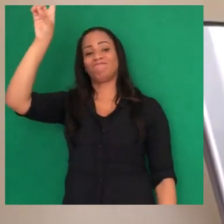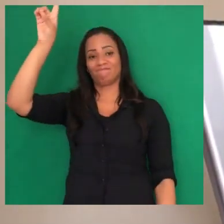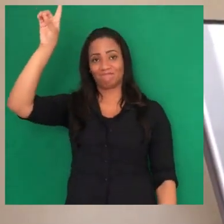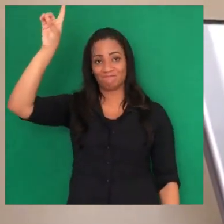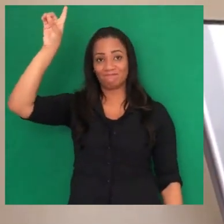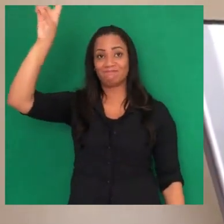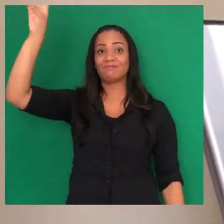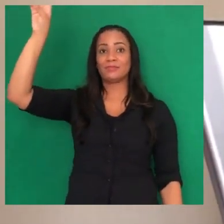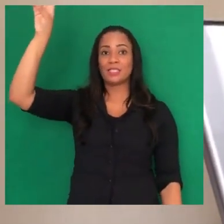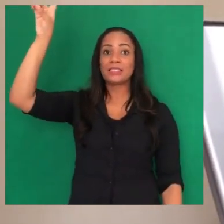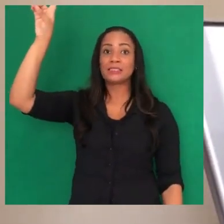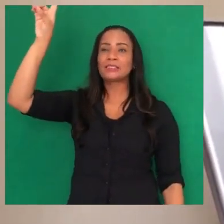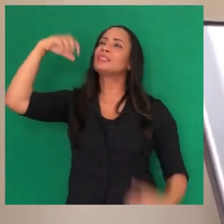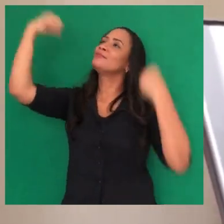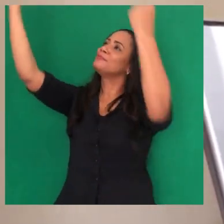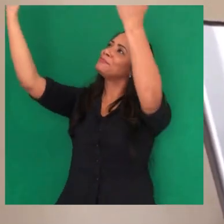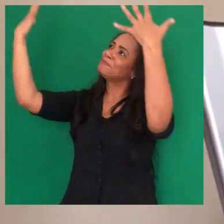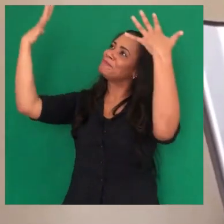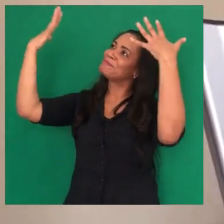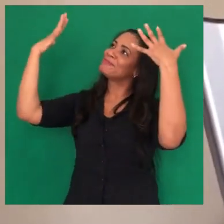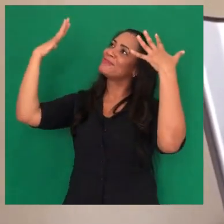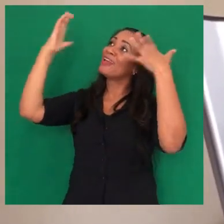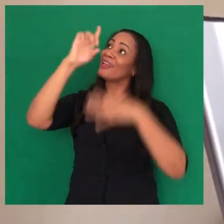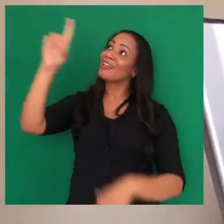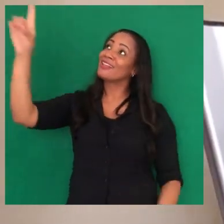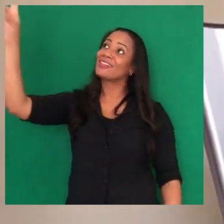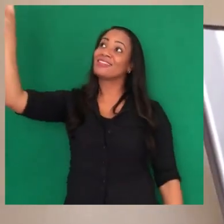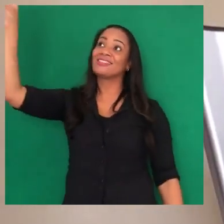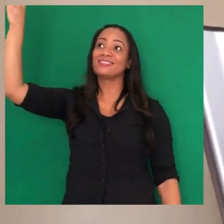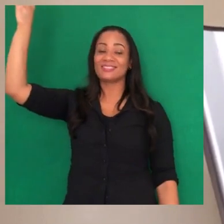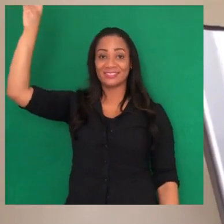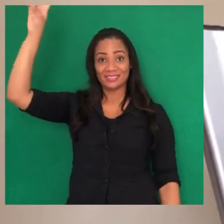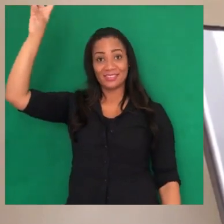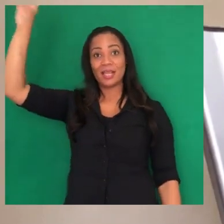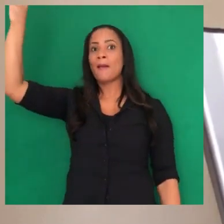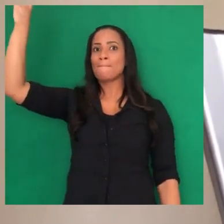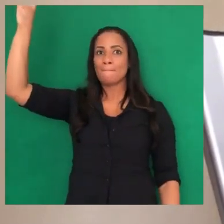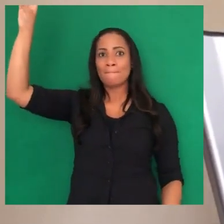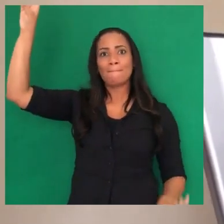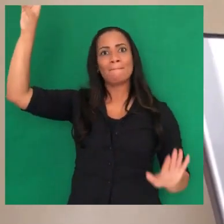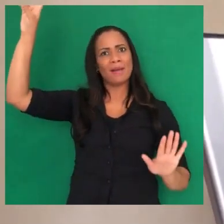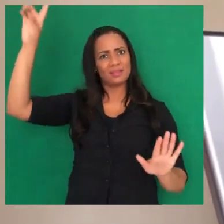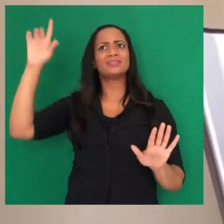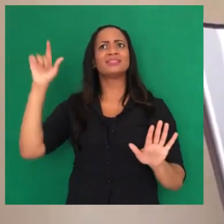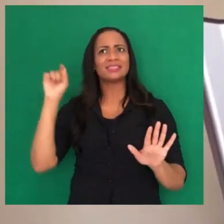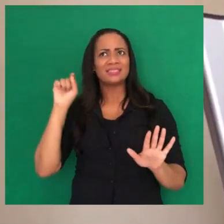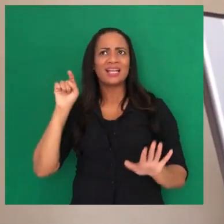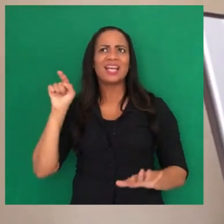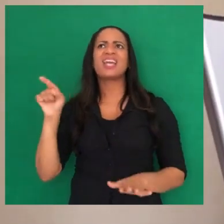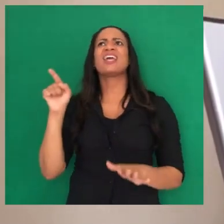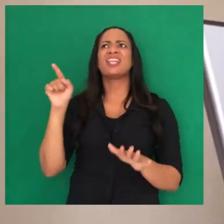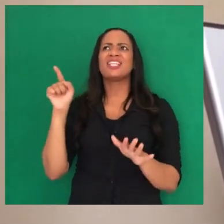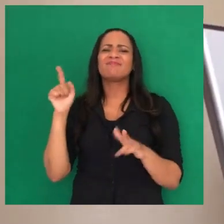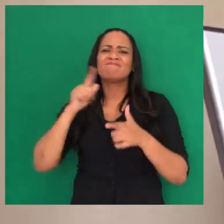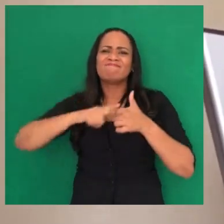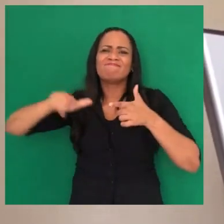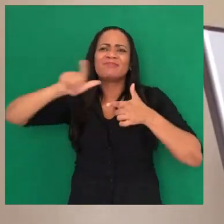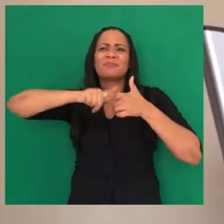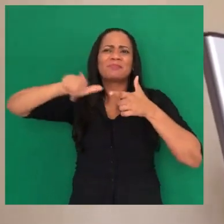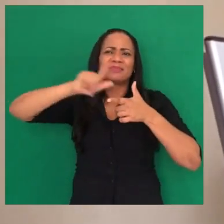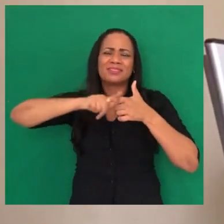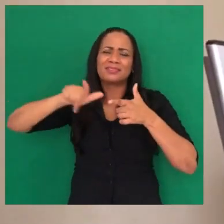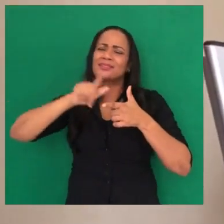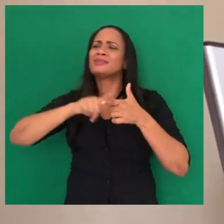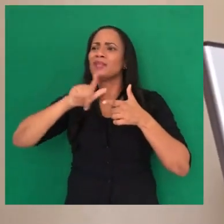Ele é Deus, se a porta abrir, Ele é Deus, mas se fechar, continua